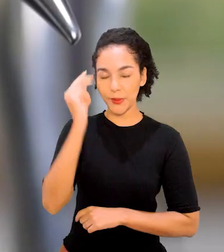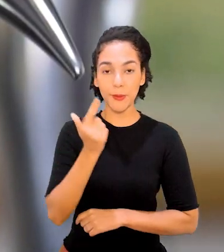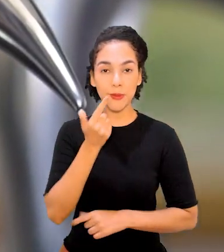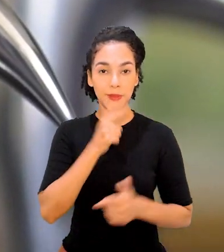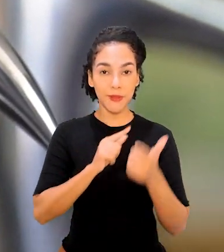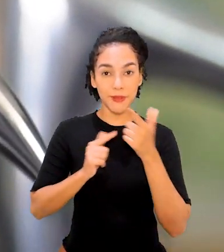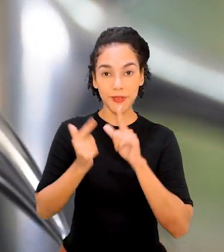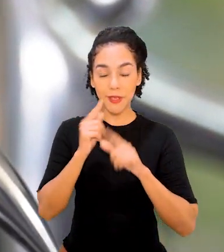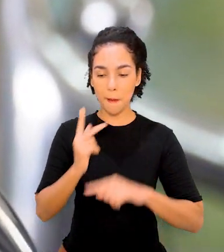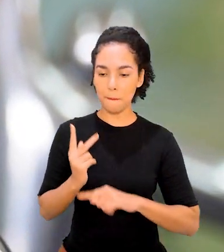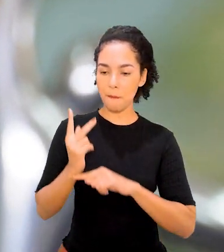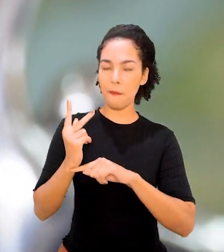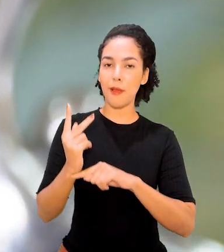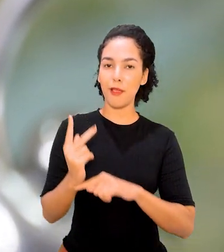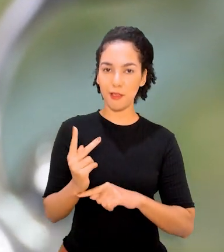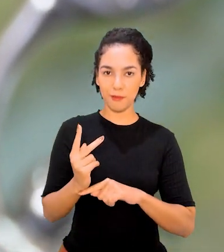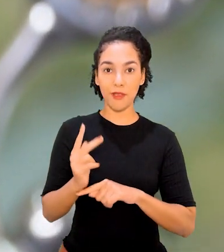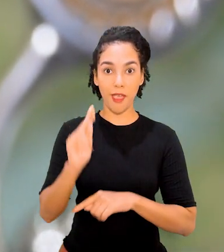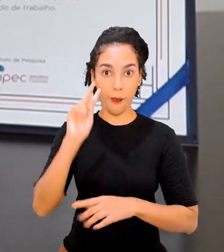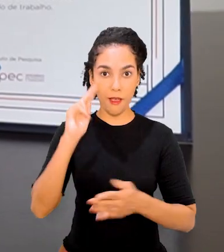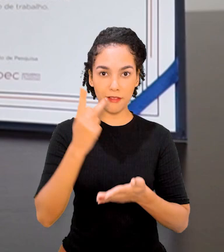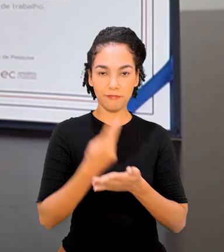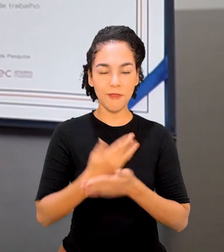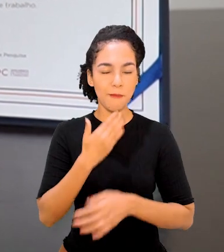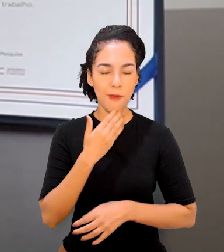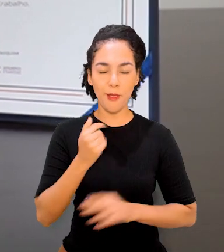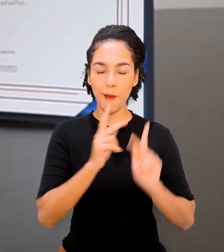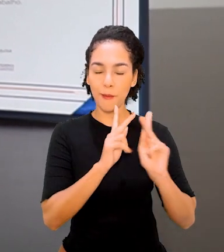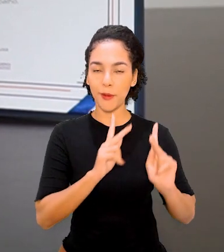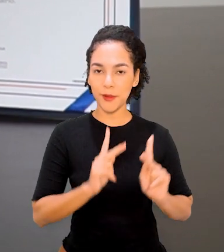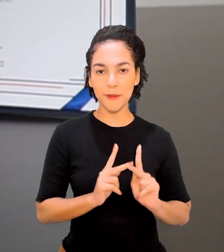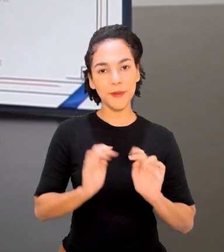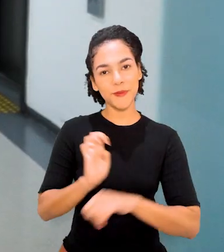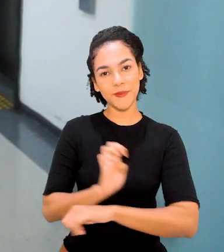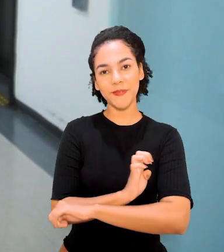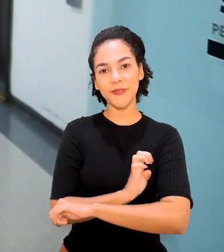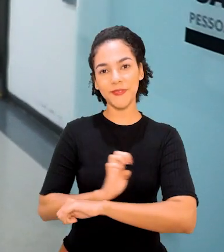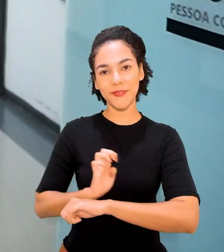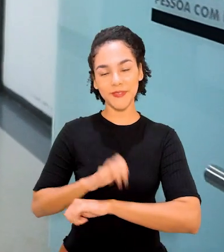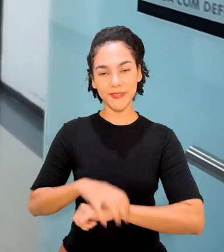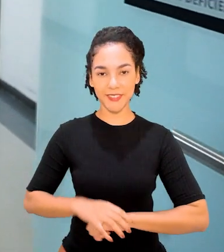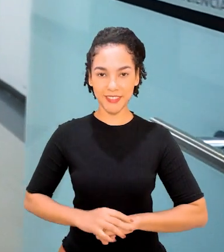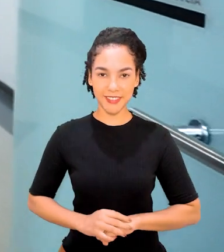vem conquistando prêmios, sendo reconhecido como o melhor programa para se estagiar.